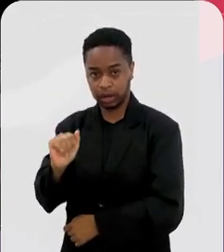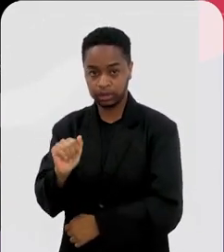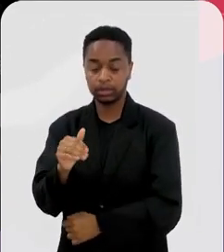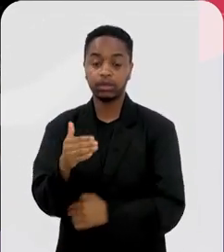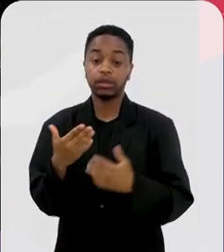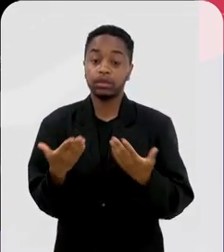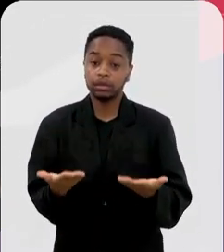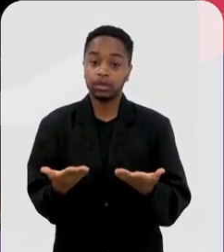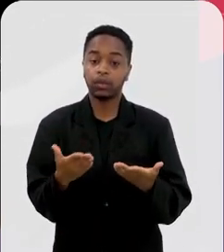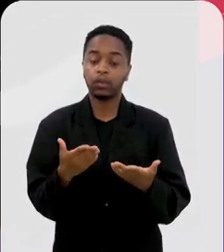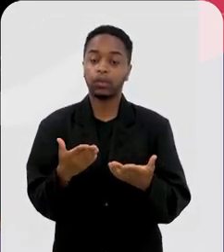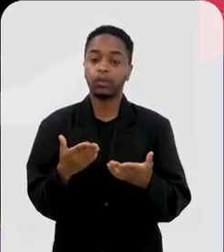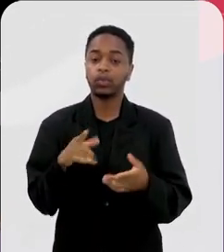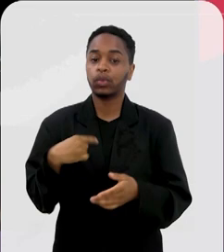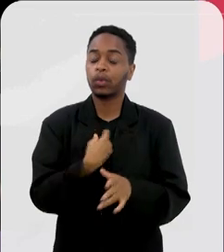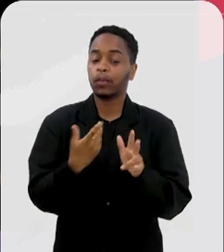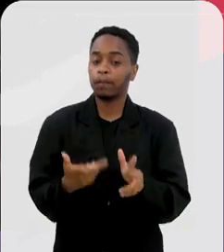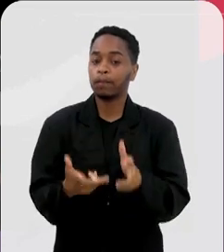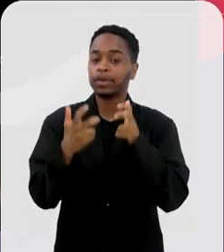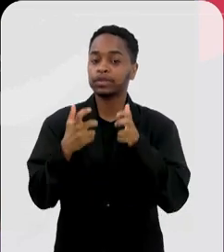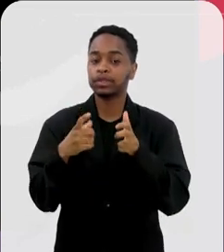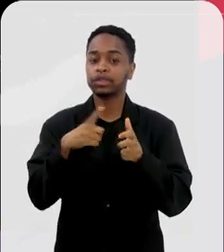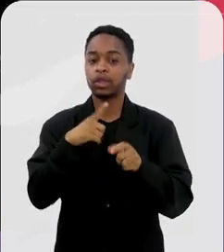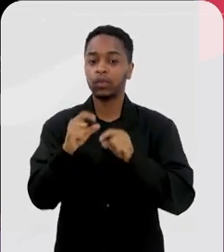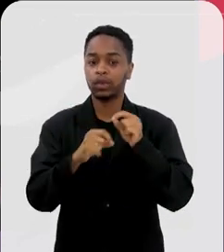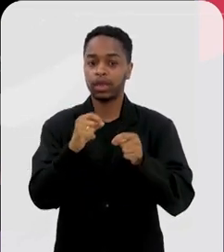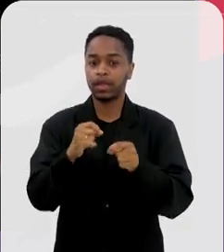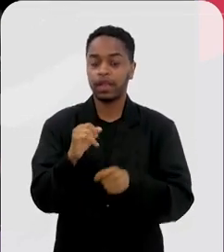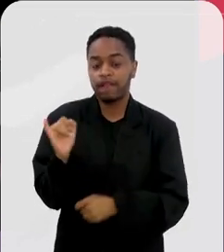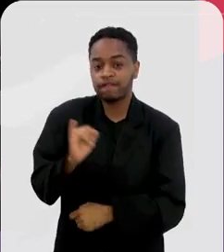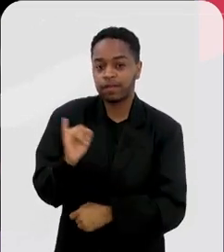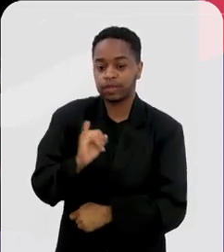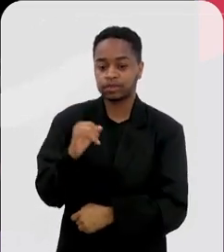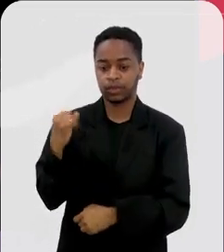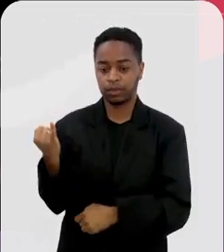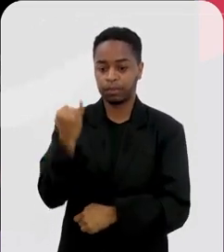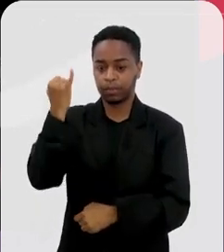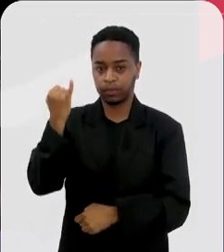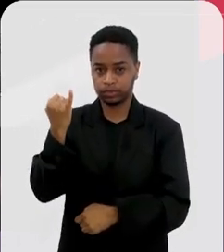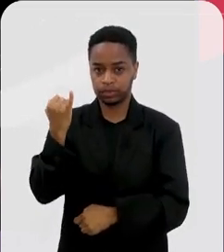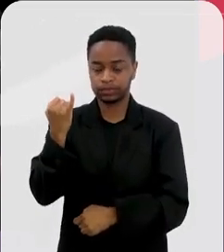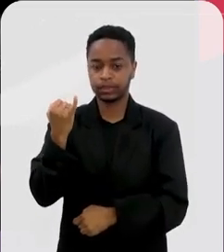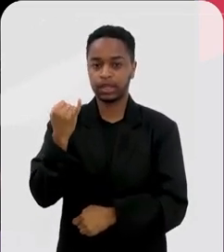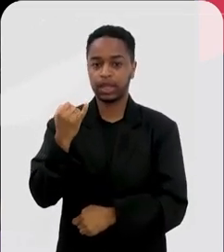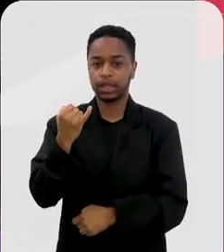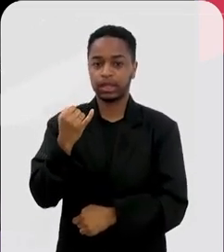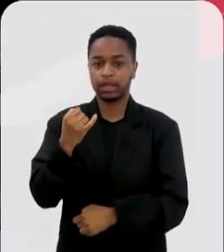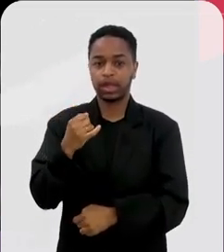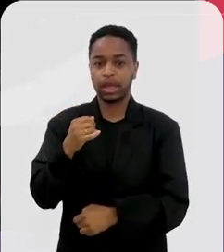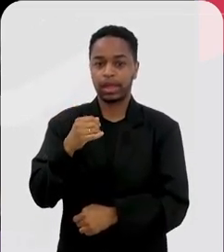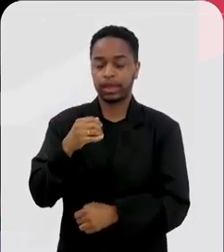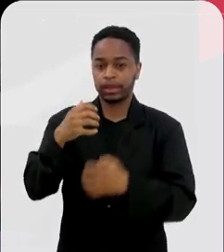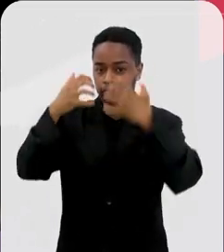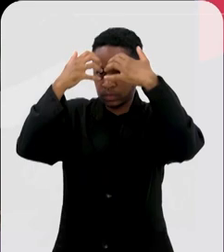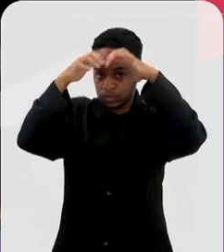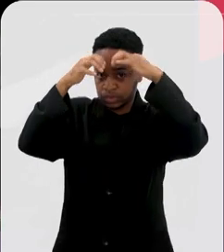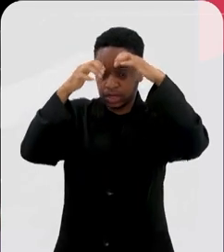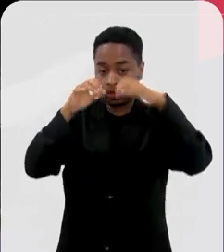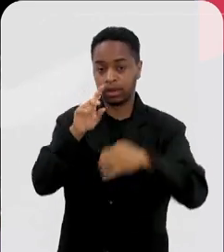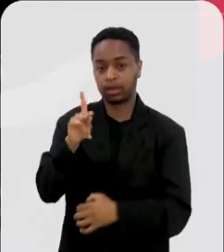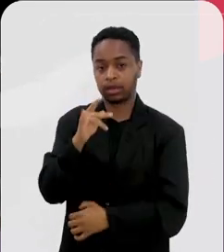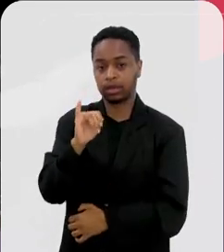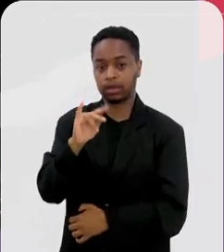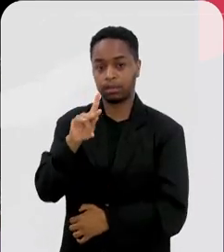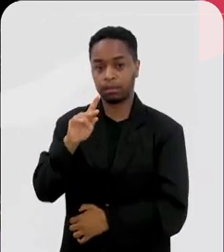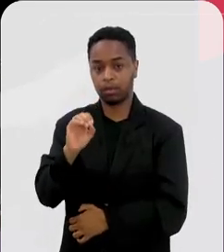morfológica. E a gente viu que tinha um processo inflamatório importante na região do hipocampo, que é essa